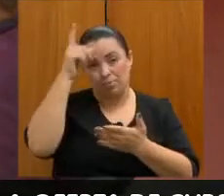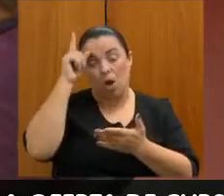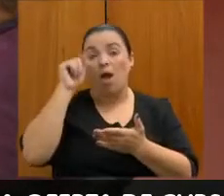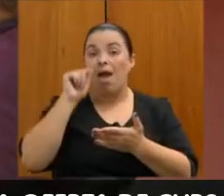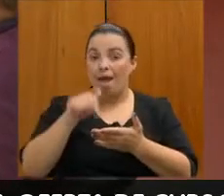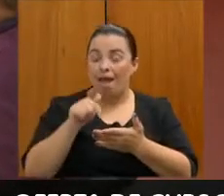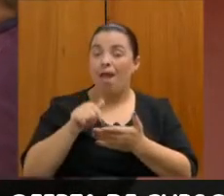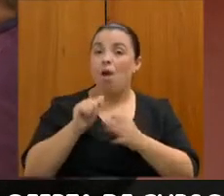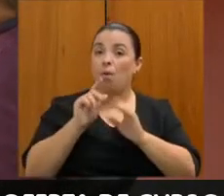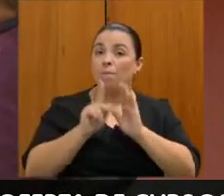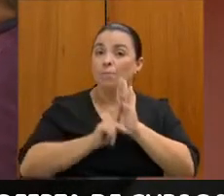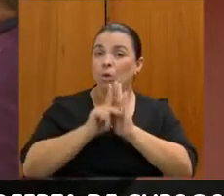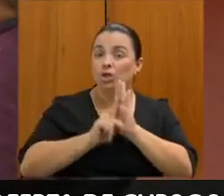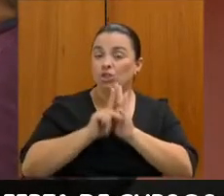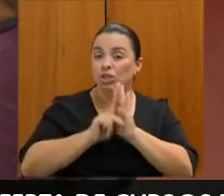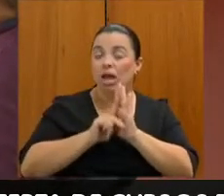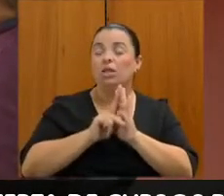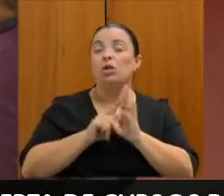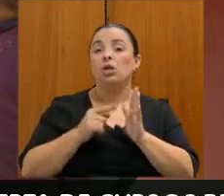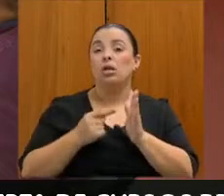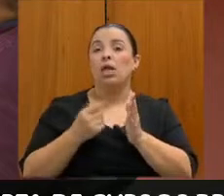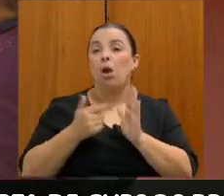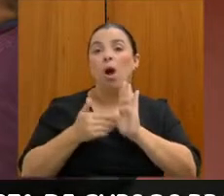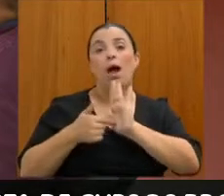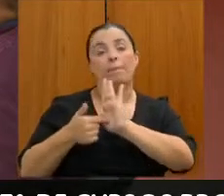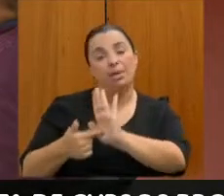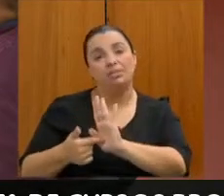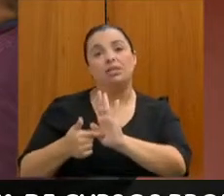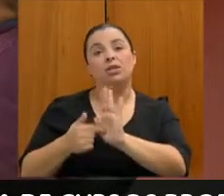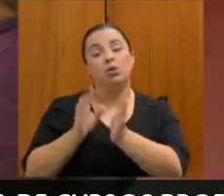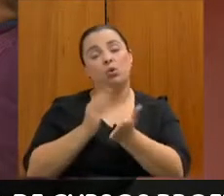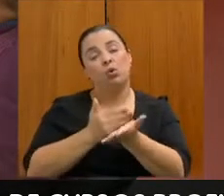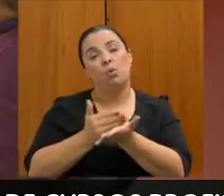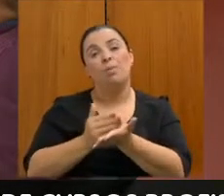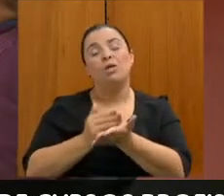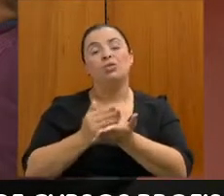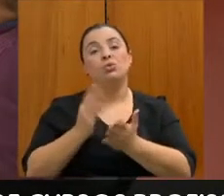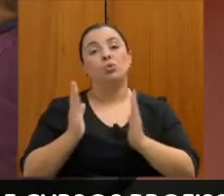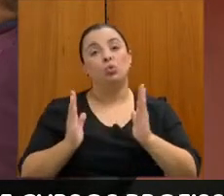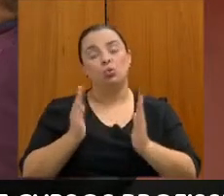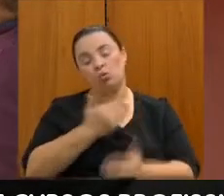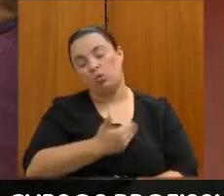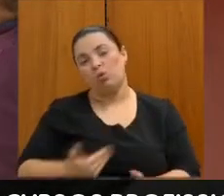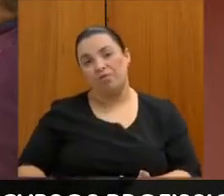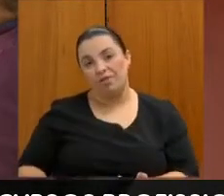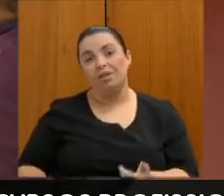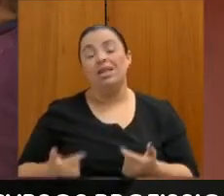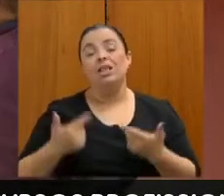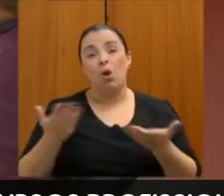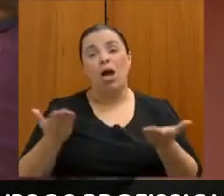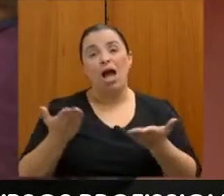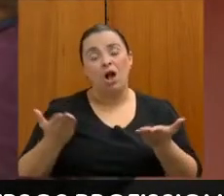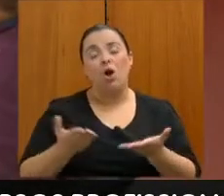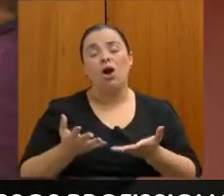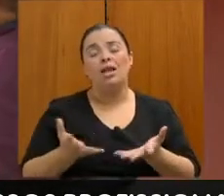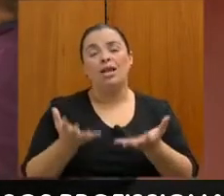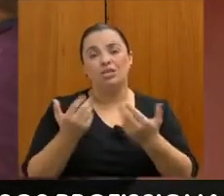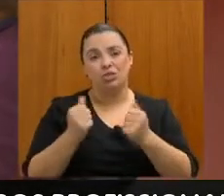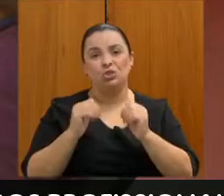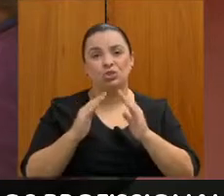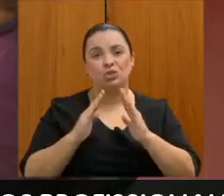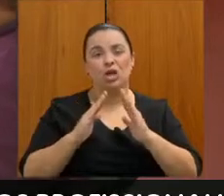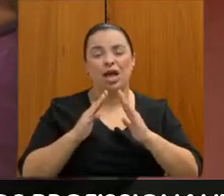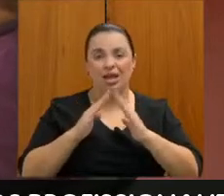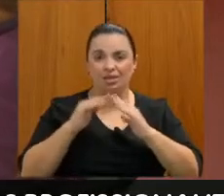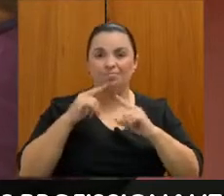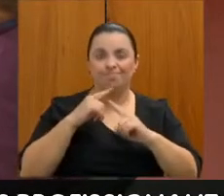no ano passado, agora as escolas municipais já estão, as prefeituras estão recebendo esse recurso para construção de quadras, para renovação de